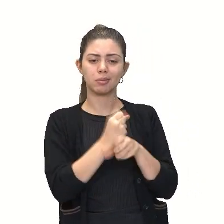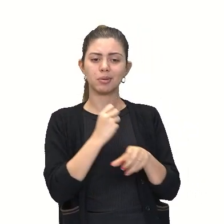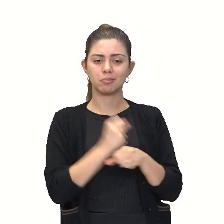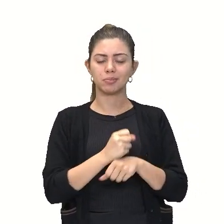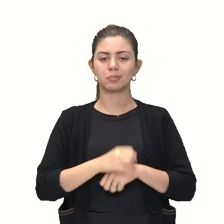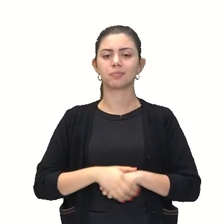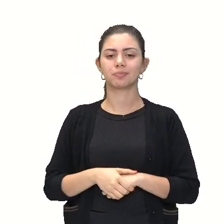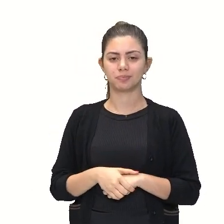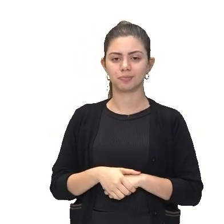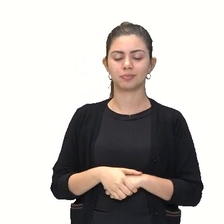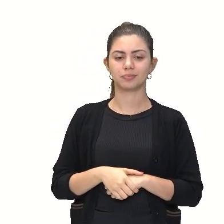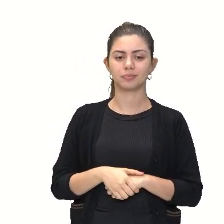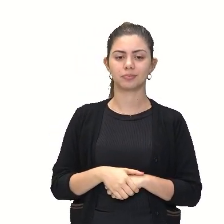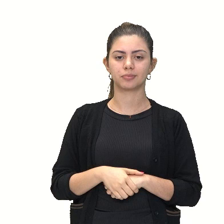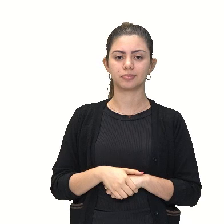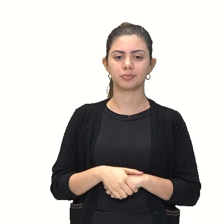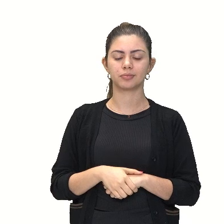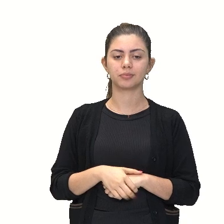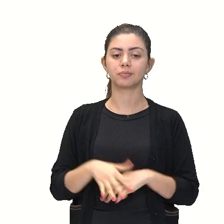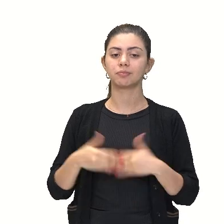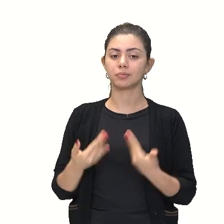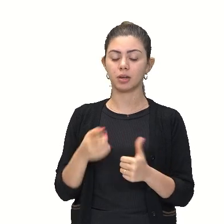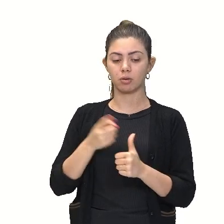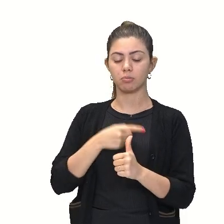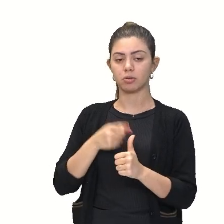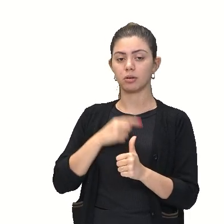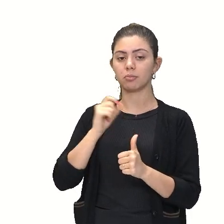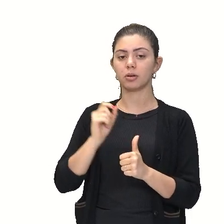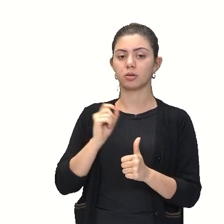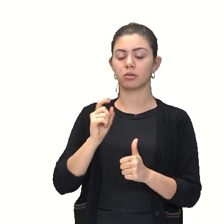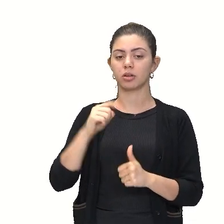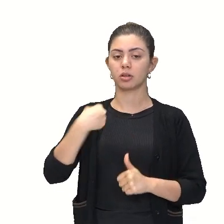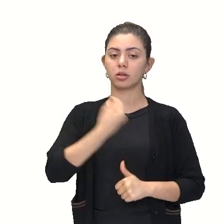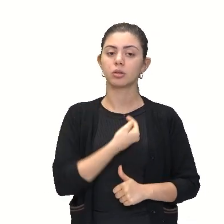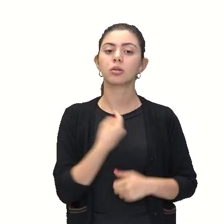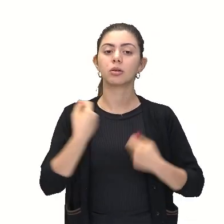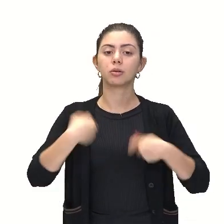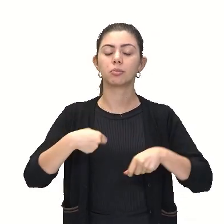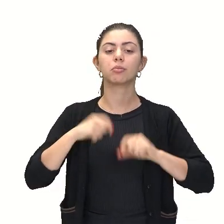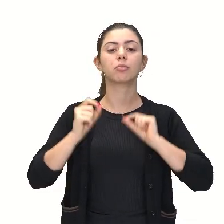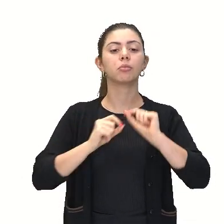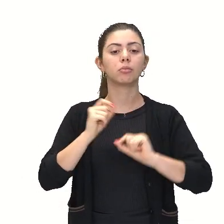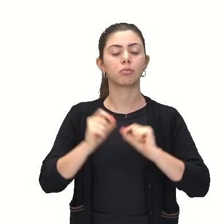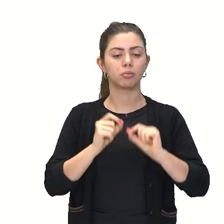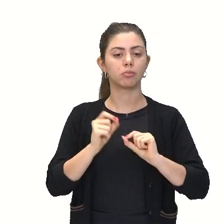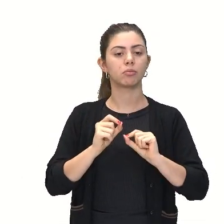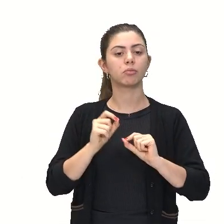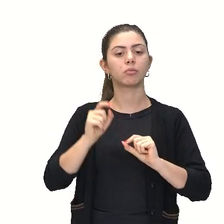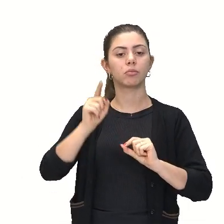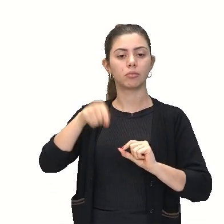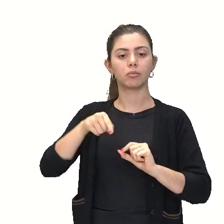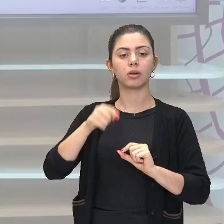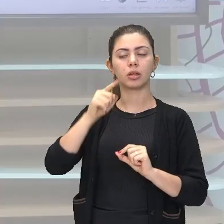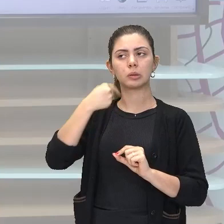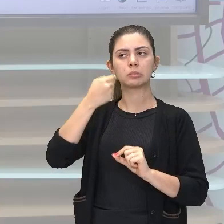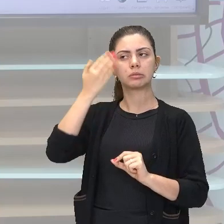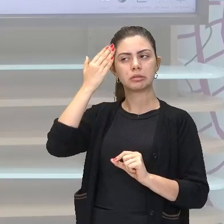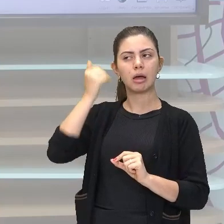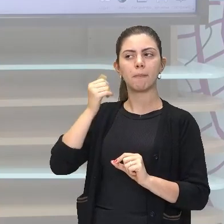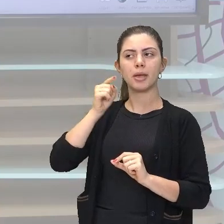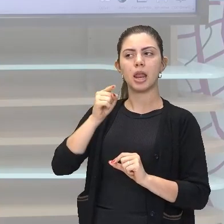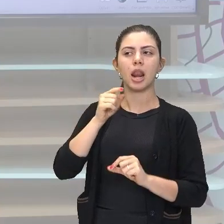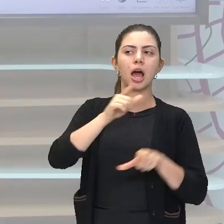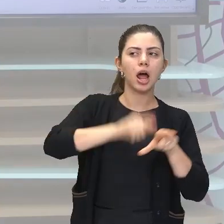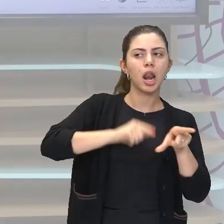expressão. Ou seja, primeiramente, nós temos que descobrir, ou